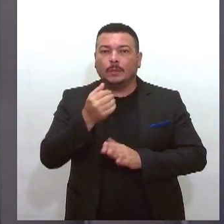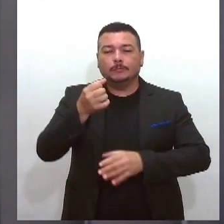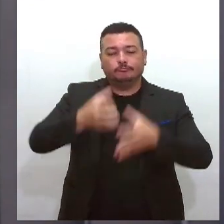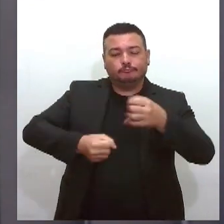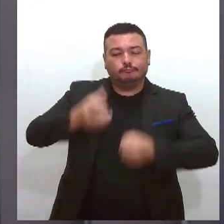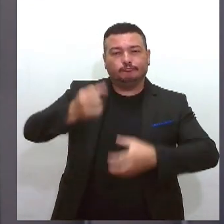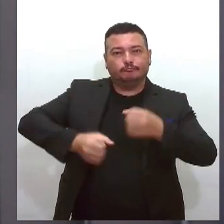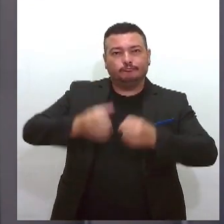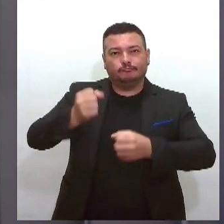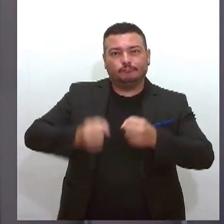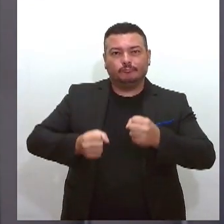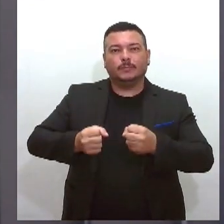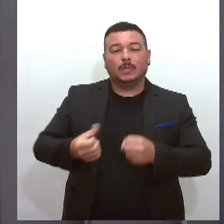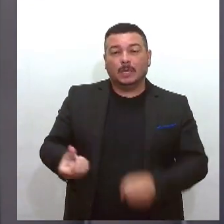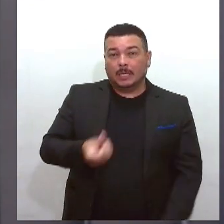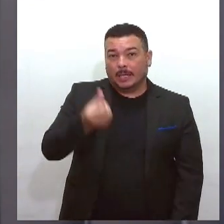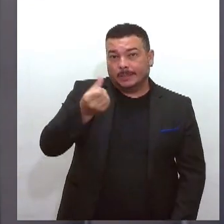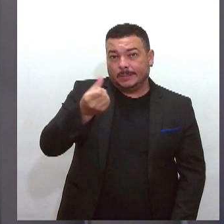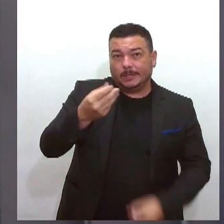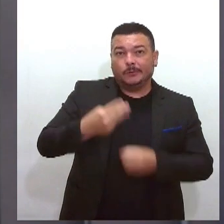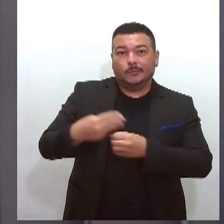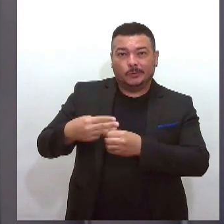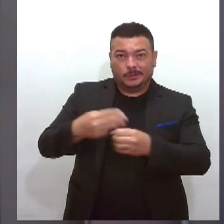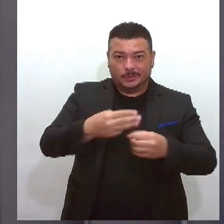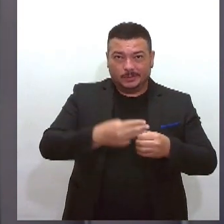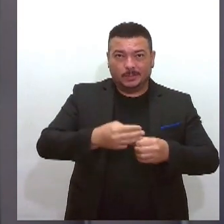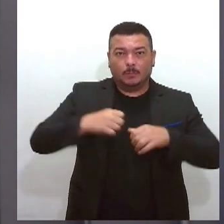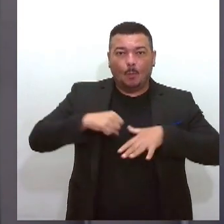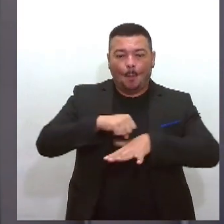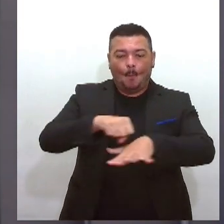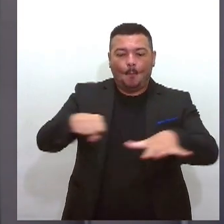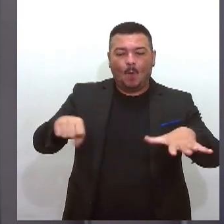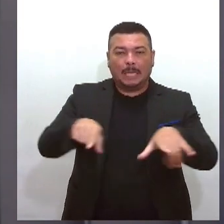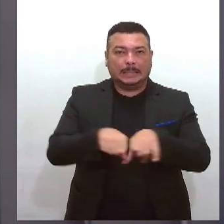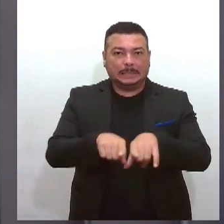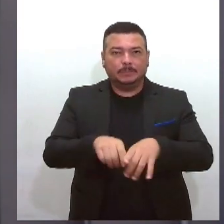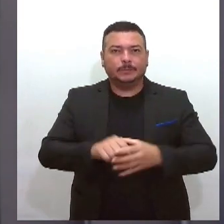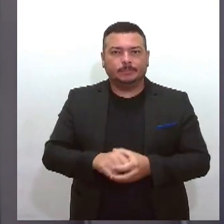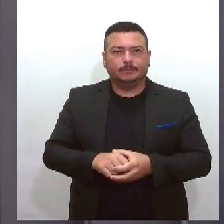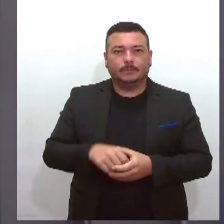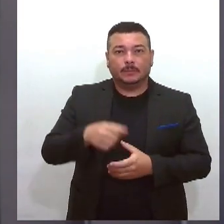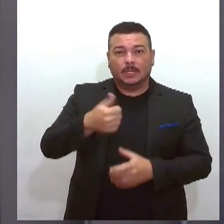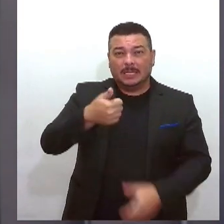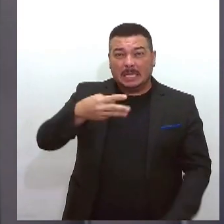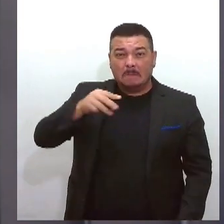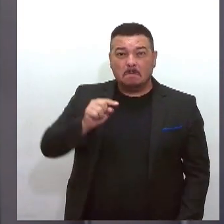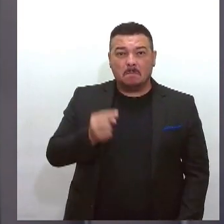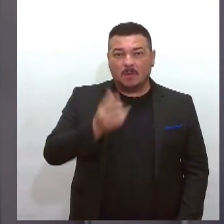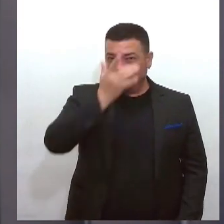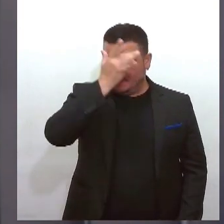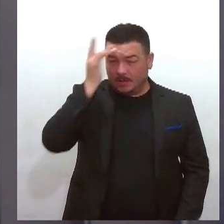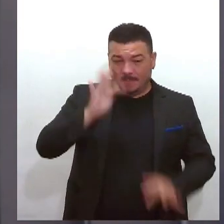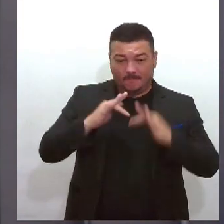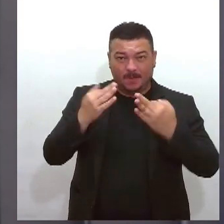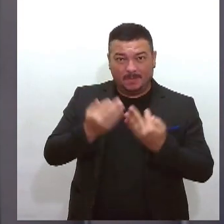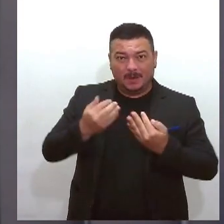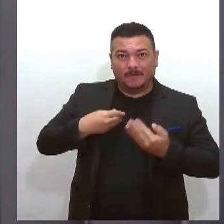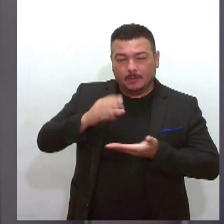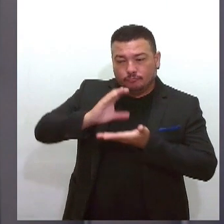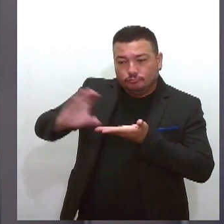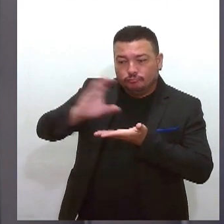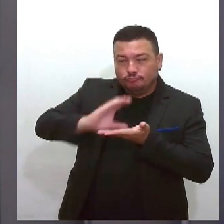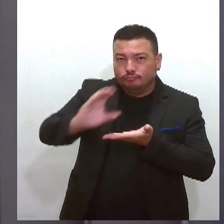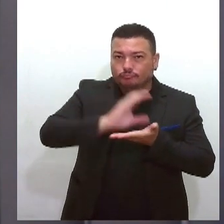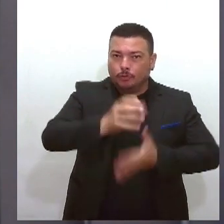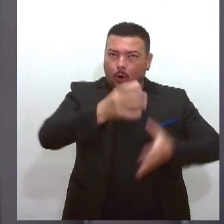Sertão. Serão atendidas cerca de 3 mil famílias que receberão um litro de leite para cada dia da semana. O programa também